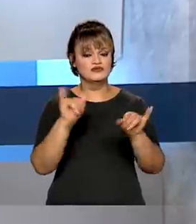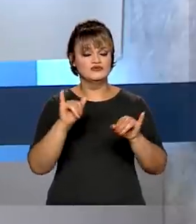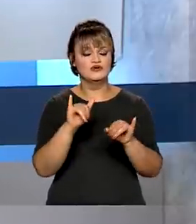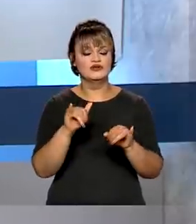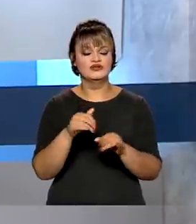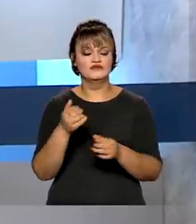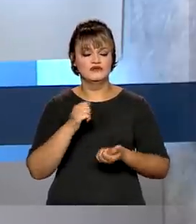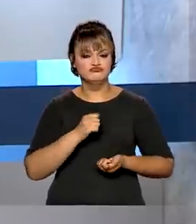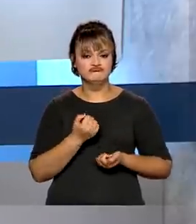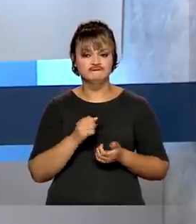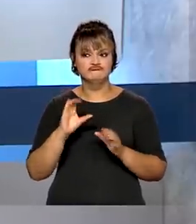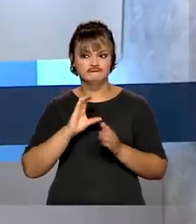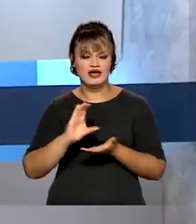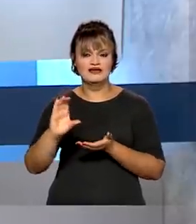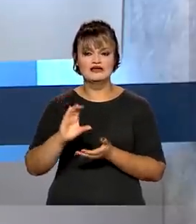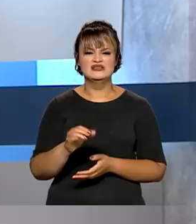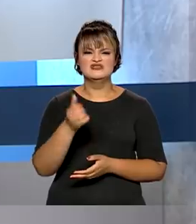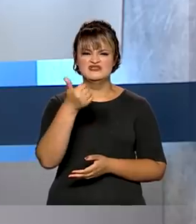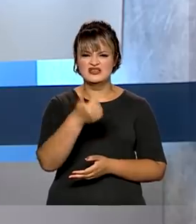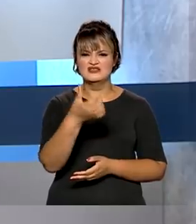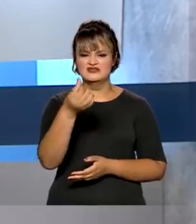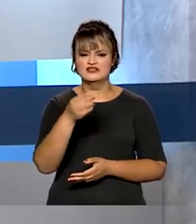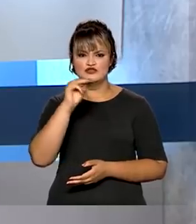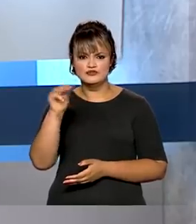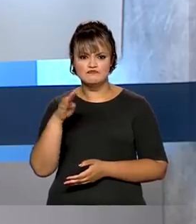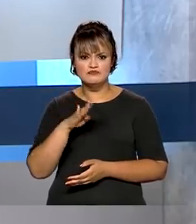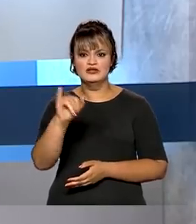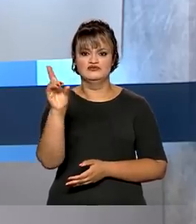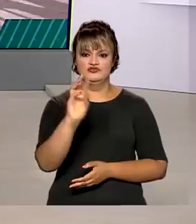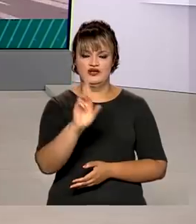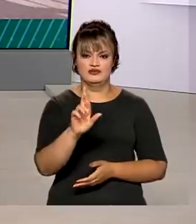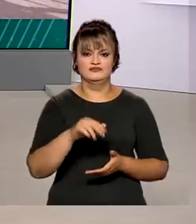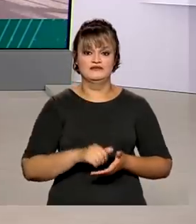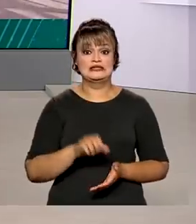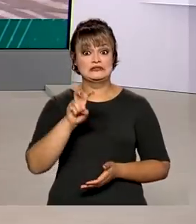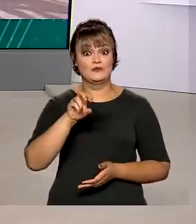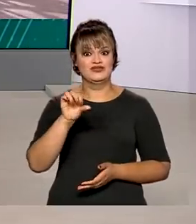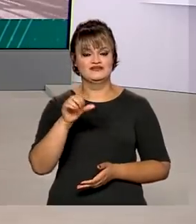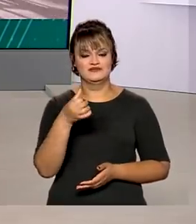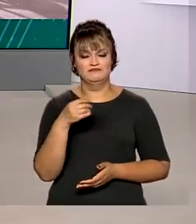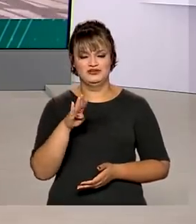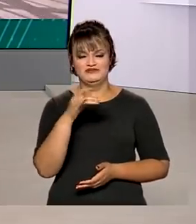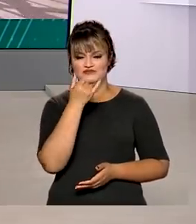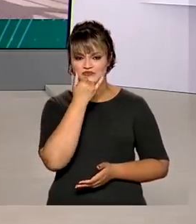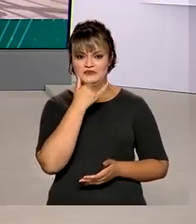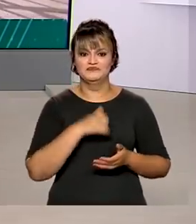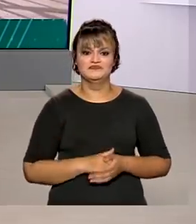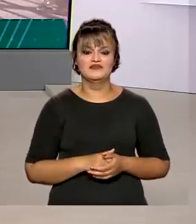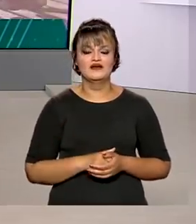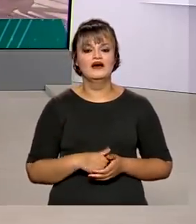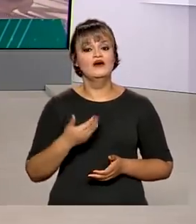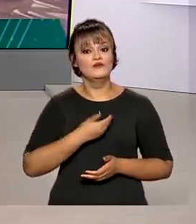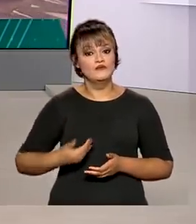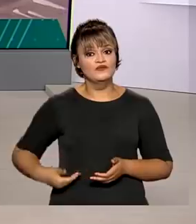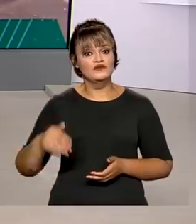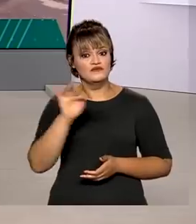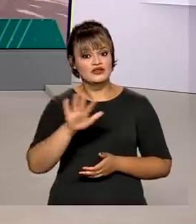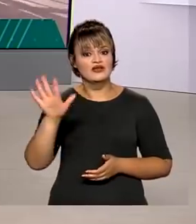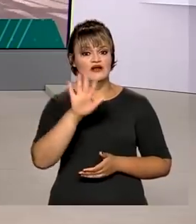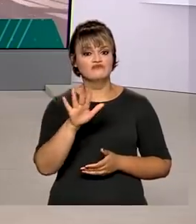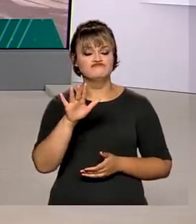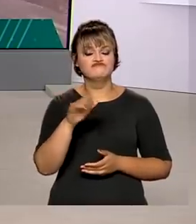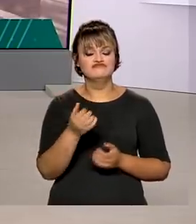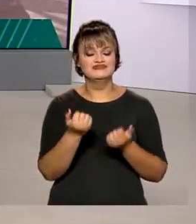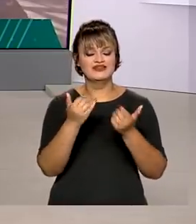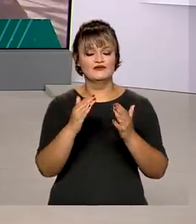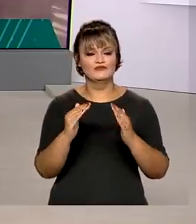mais de 56 bilhões de reais na economia do país. E o governo federal entregou 272